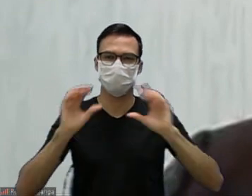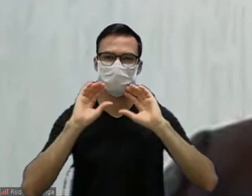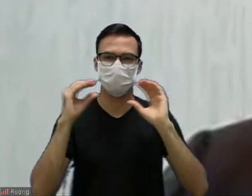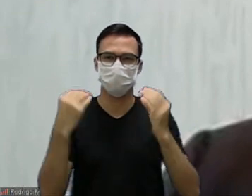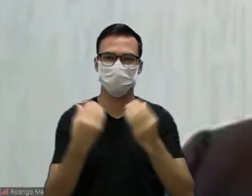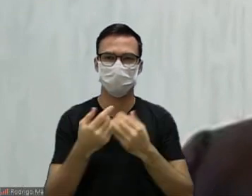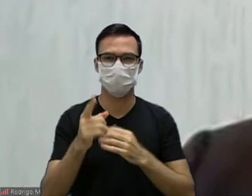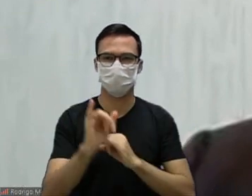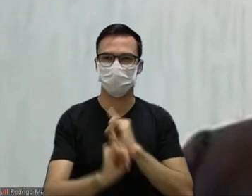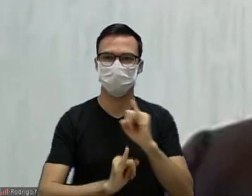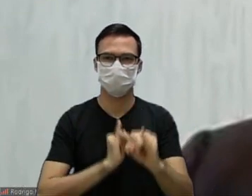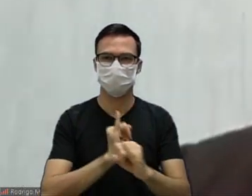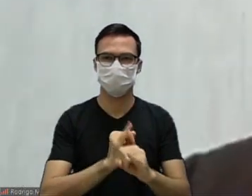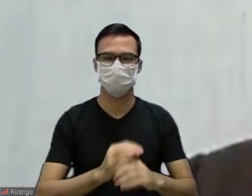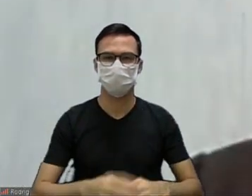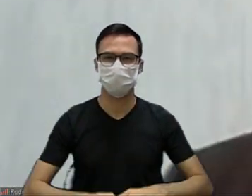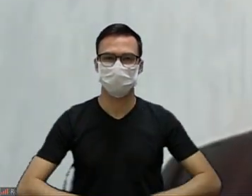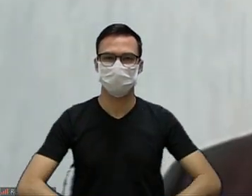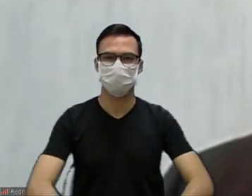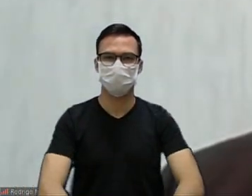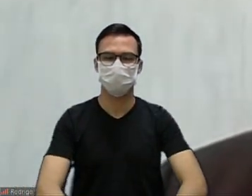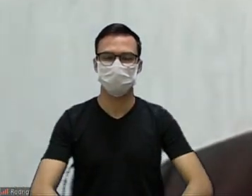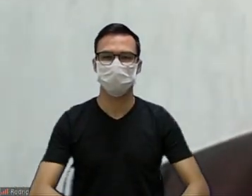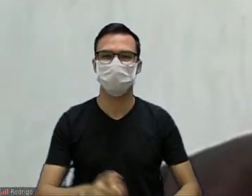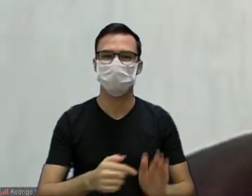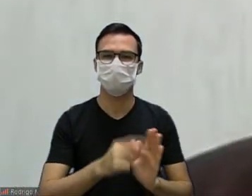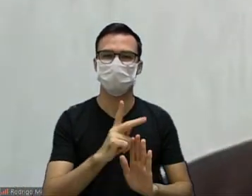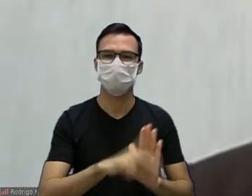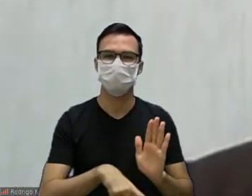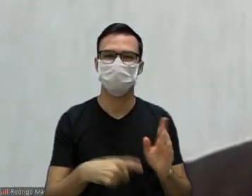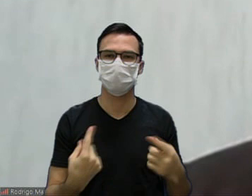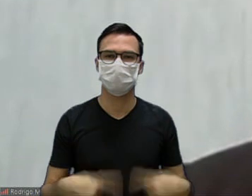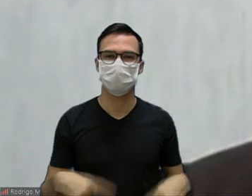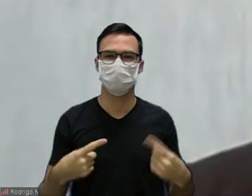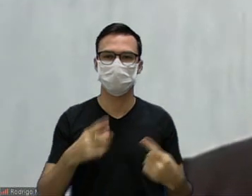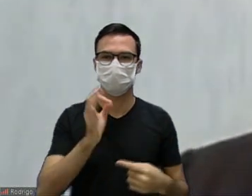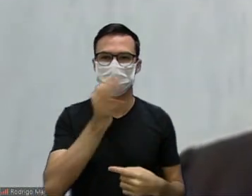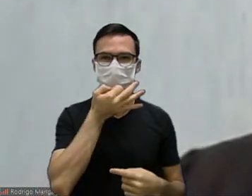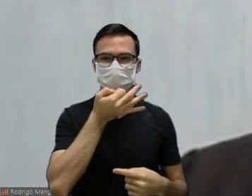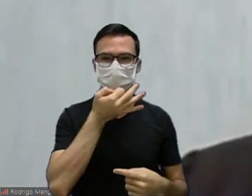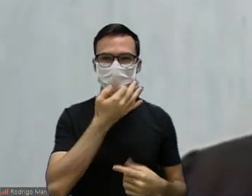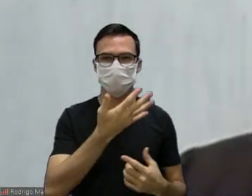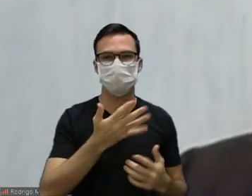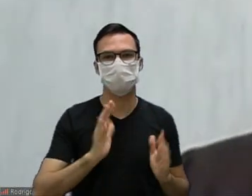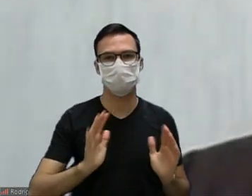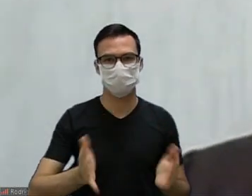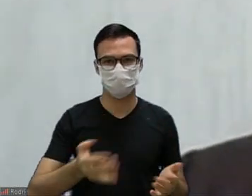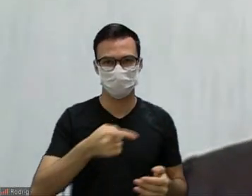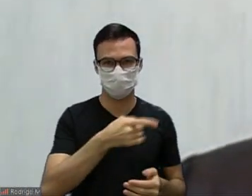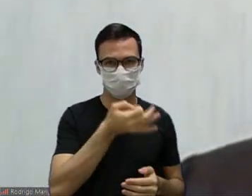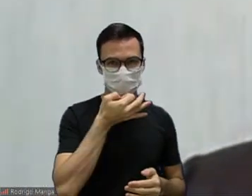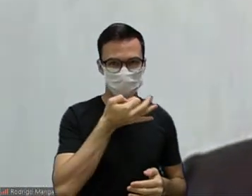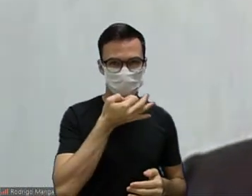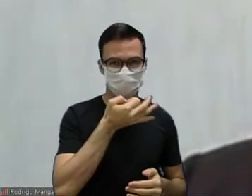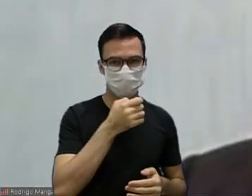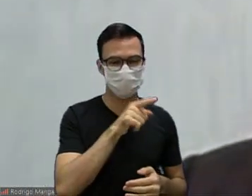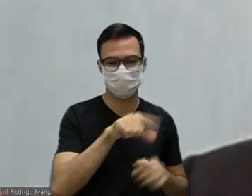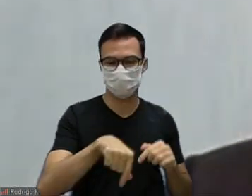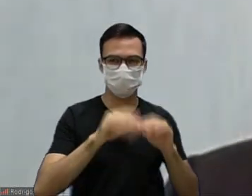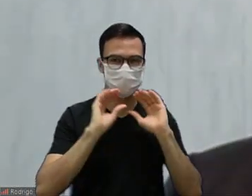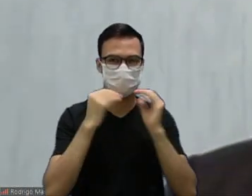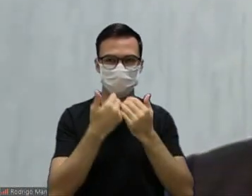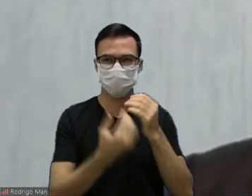pela internet esse projeto a gente está discutindo hoje na verdade o parecer dele então ele teve o parecer teve o risco de